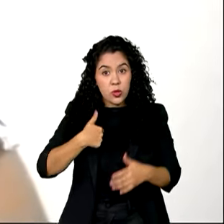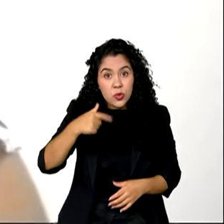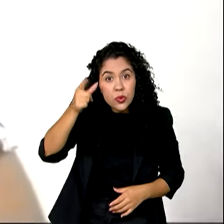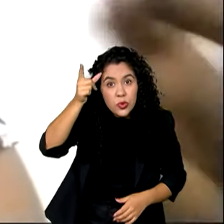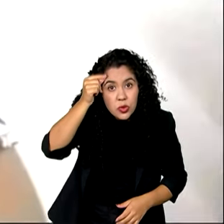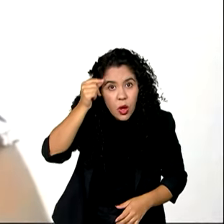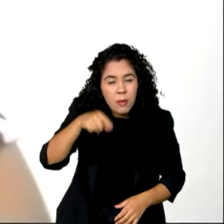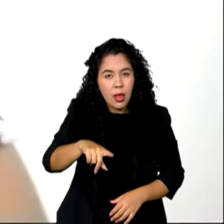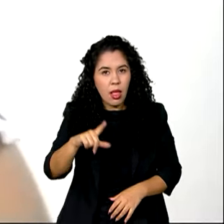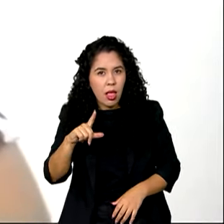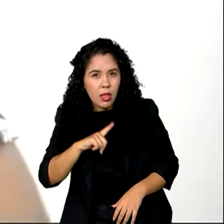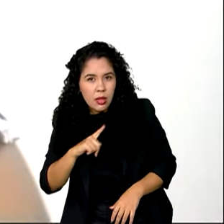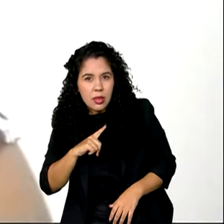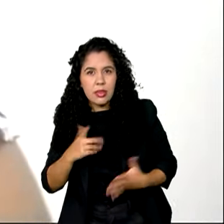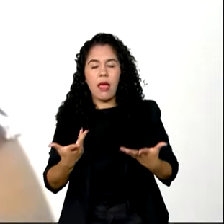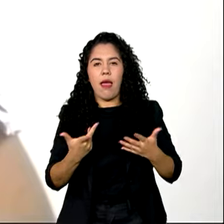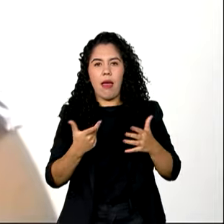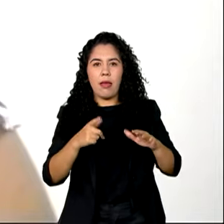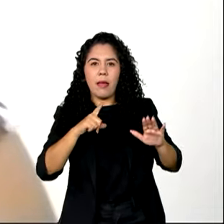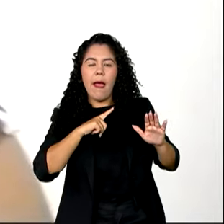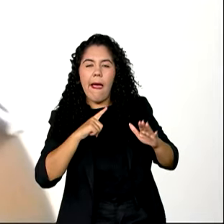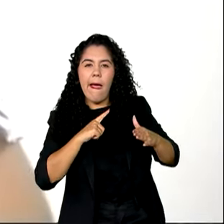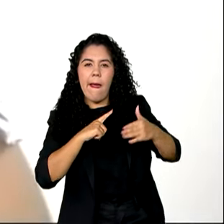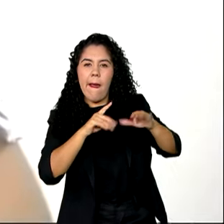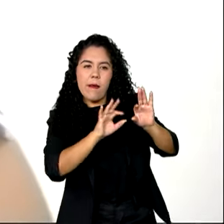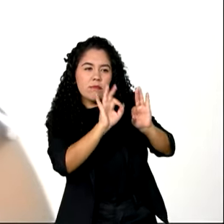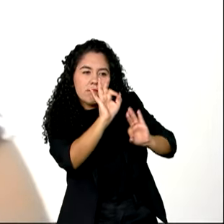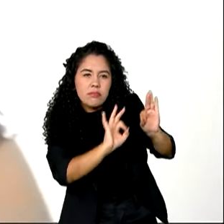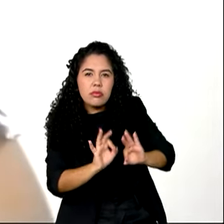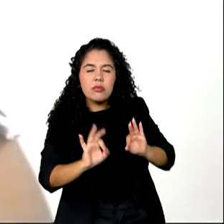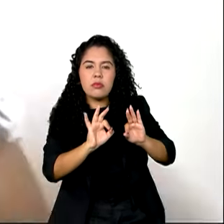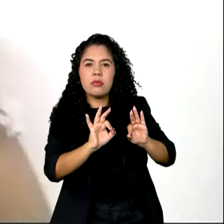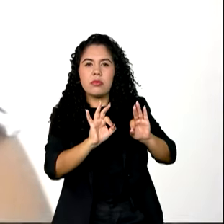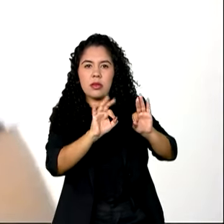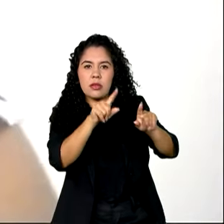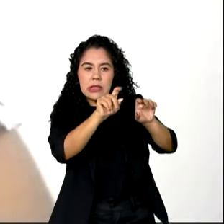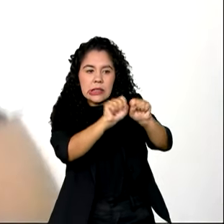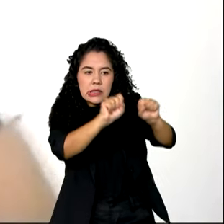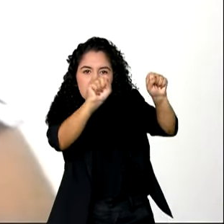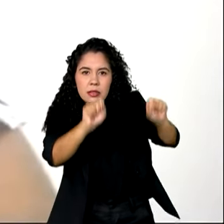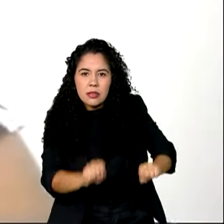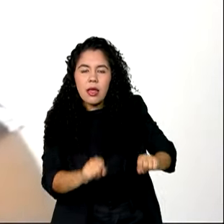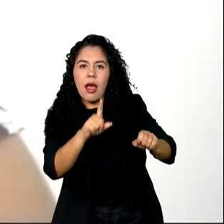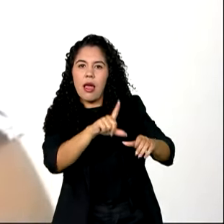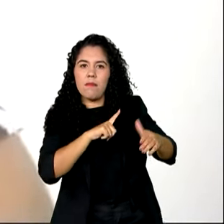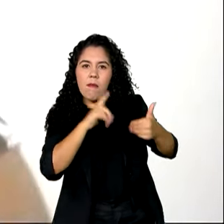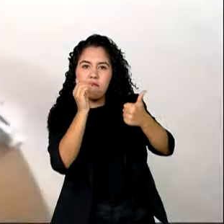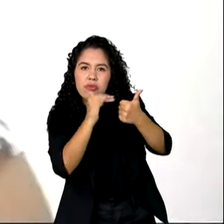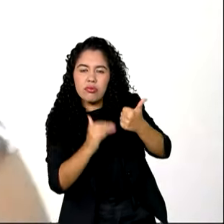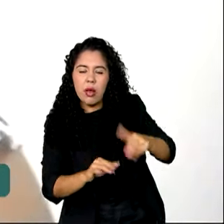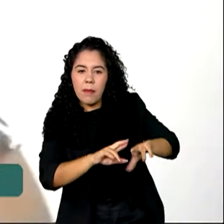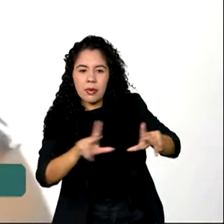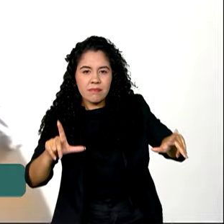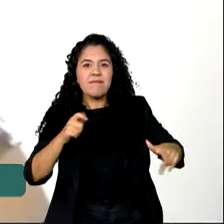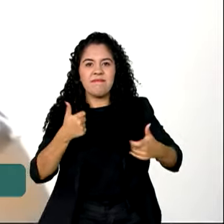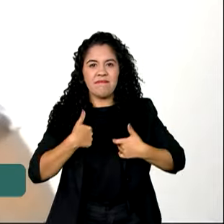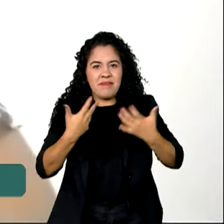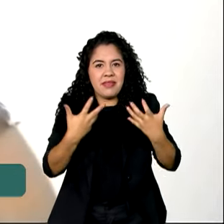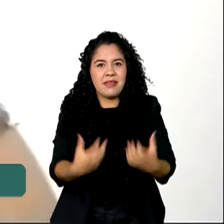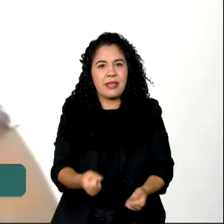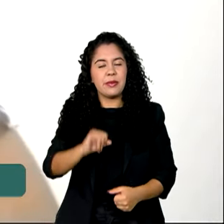criação de site, programação web e desenvolvimento mobile, todo mundo abraçou a oportunidade e quis entrar.